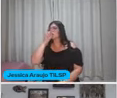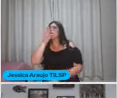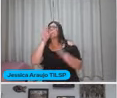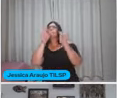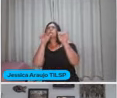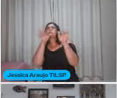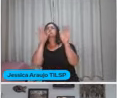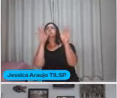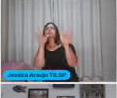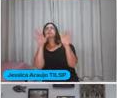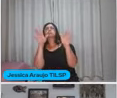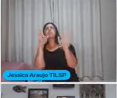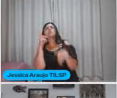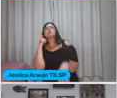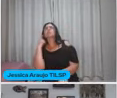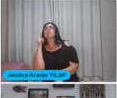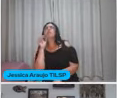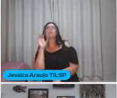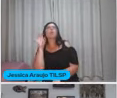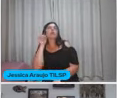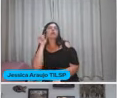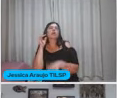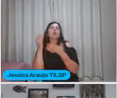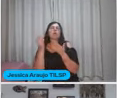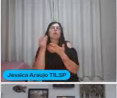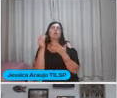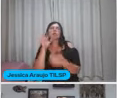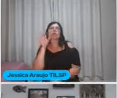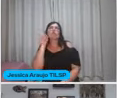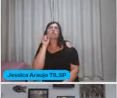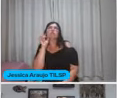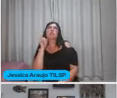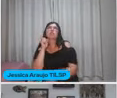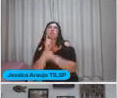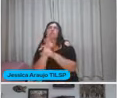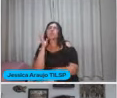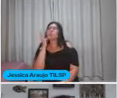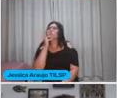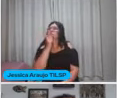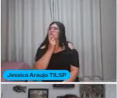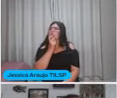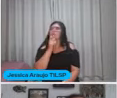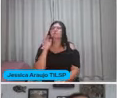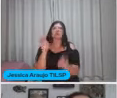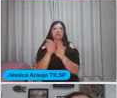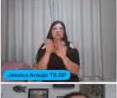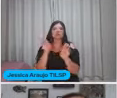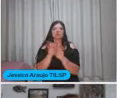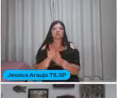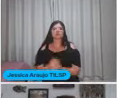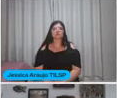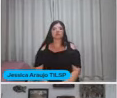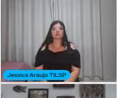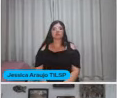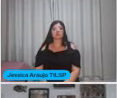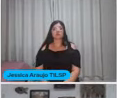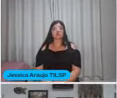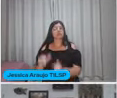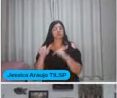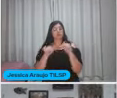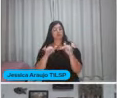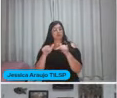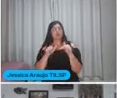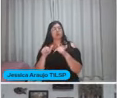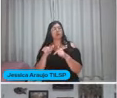aves Vamos ouvir aqui, né? Quem ouviu o quê? Quem achou mais bonito? Porque também, gente Tem uma coisa no trabalho Com ambiente